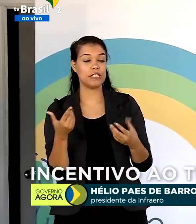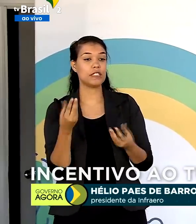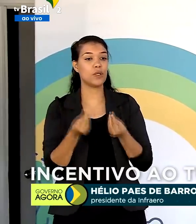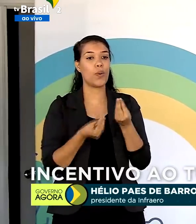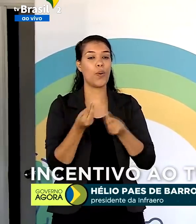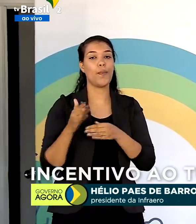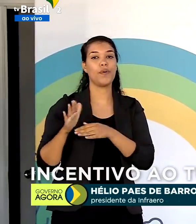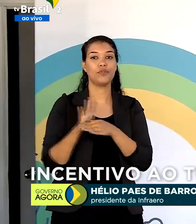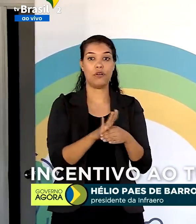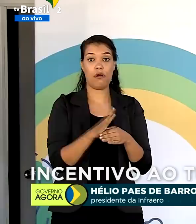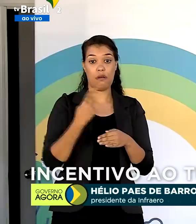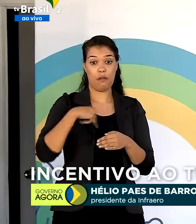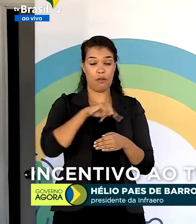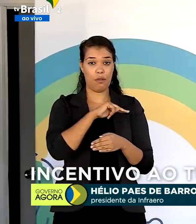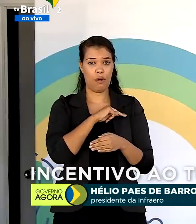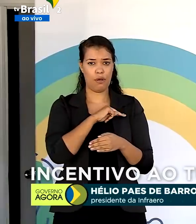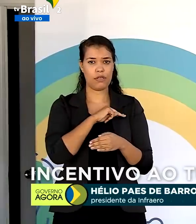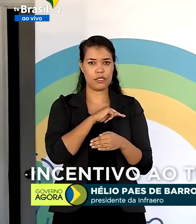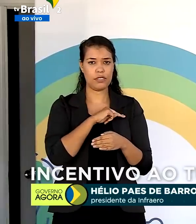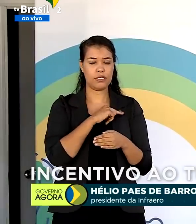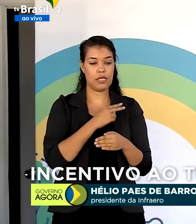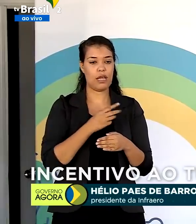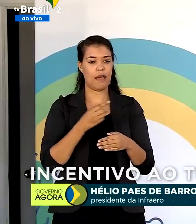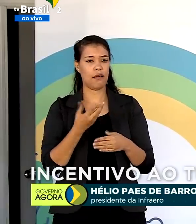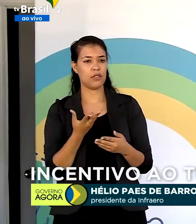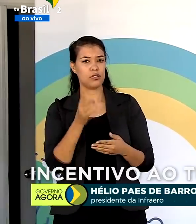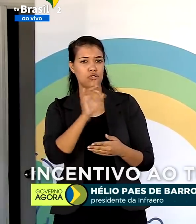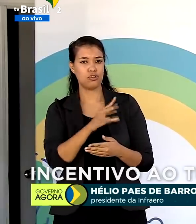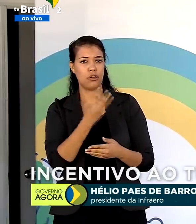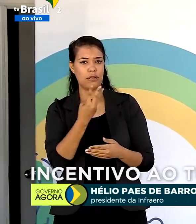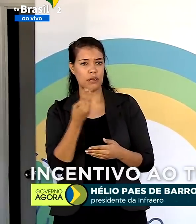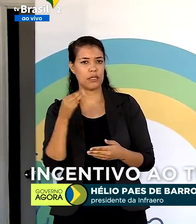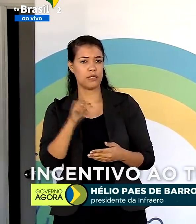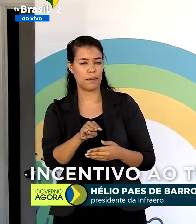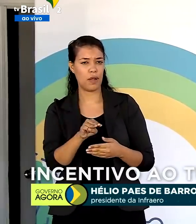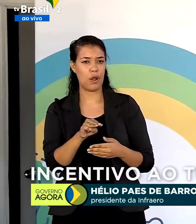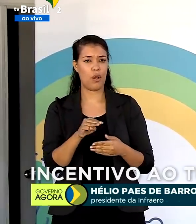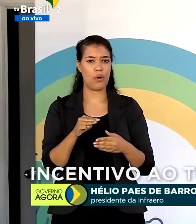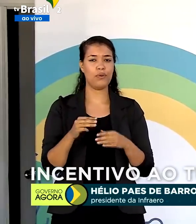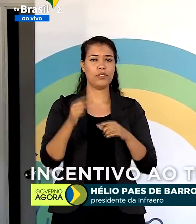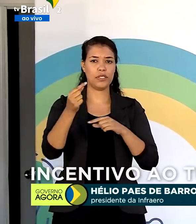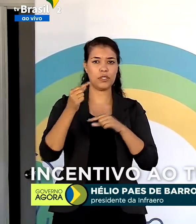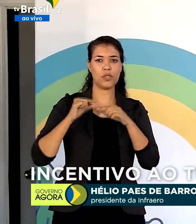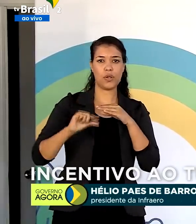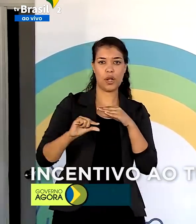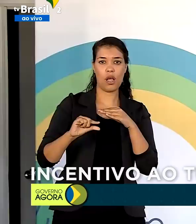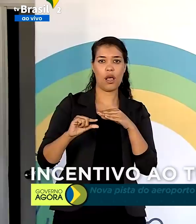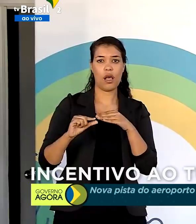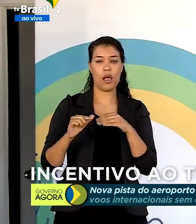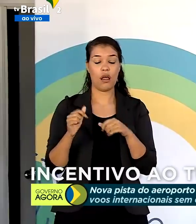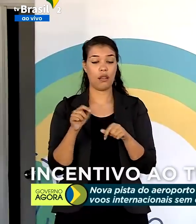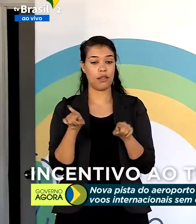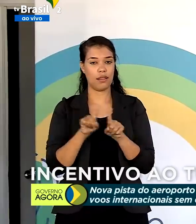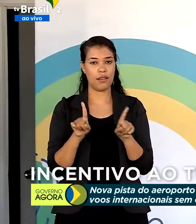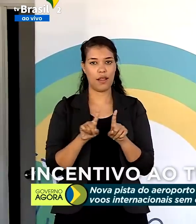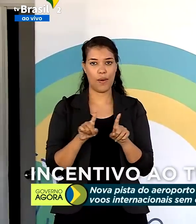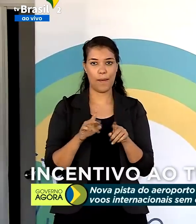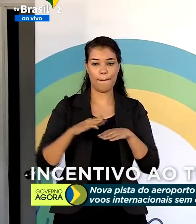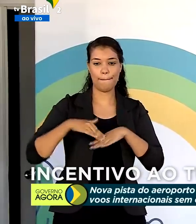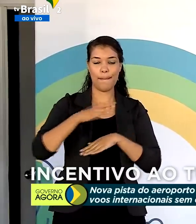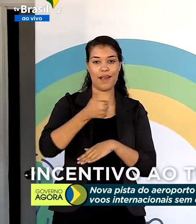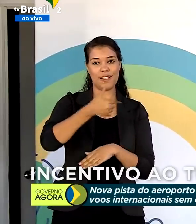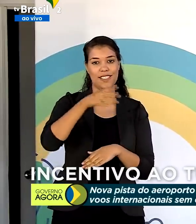Então, nós não estamos ganhando apenas 3 milhões de outorgas. Nós estamos ganhando 10 milhões em investimento em